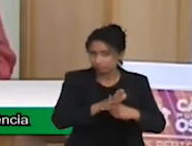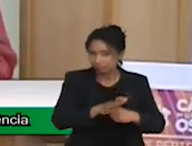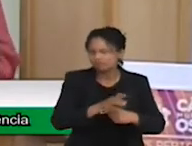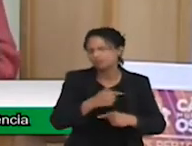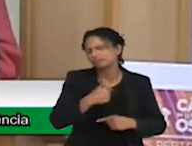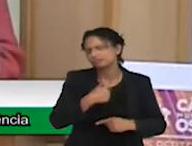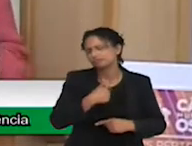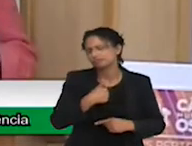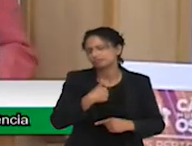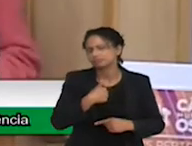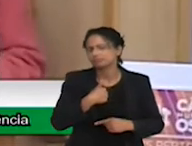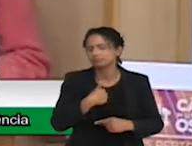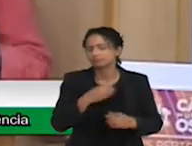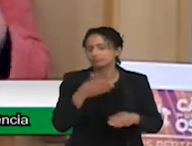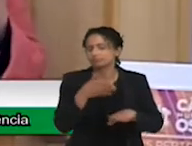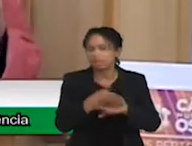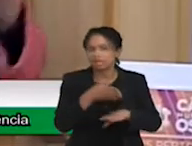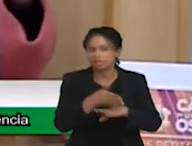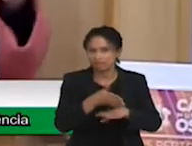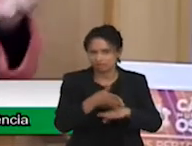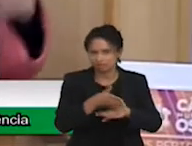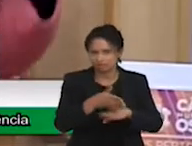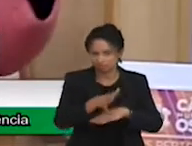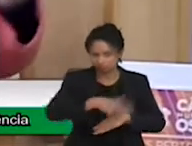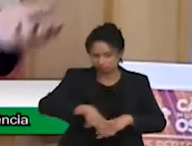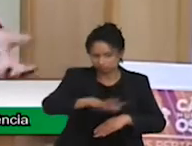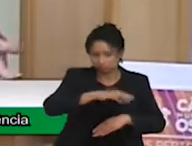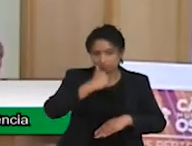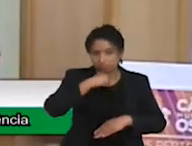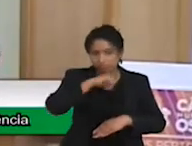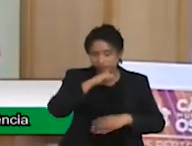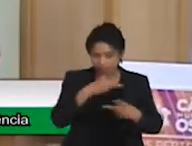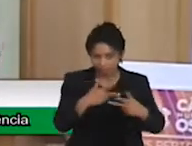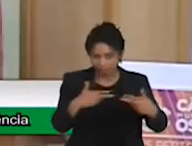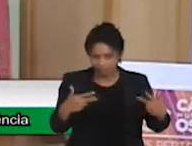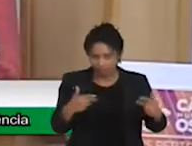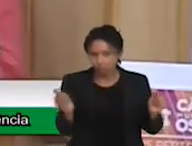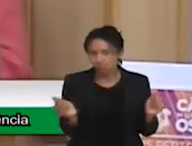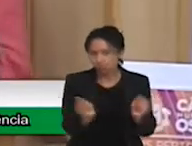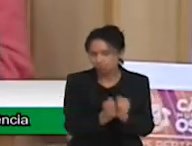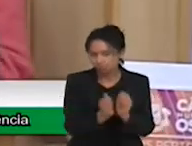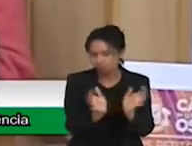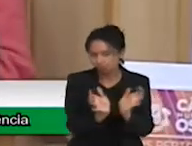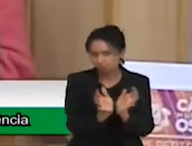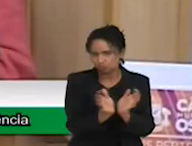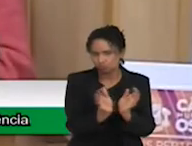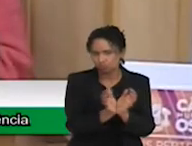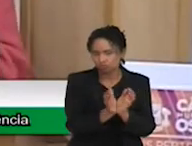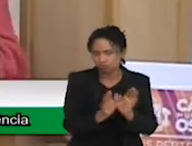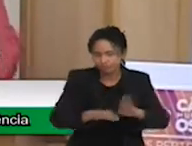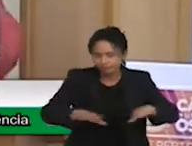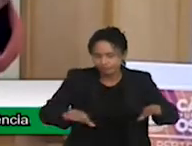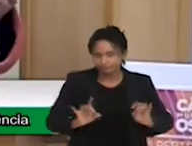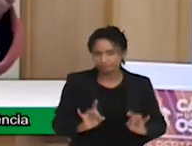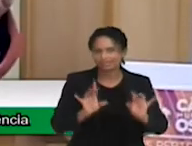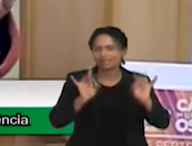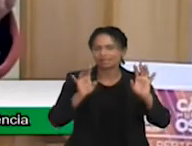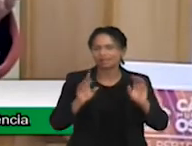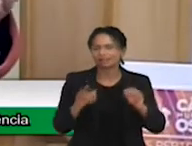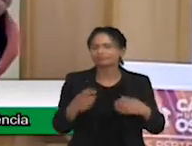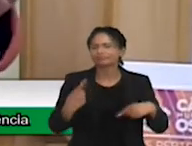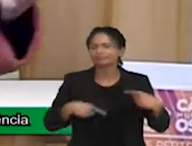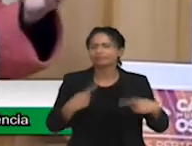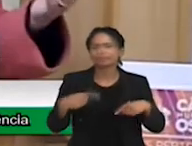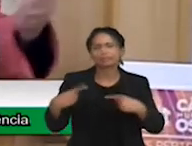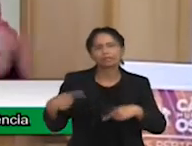mães de crianças. Na época, gente chamava Crianças Especiais. E ali, eu lembro que a gente discutia